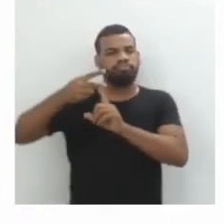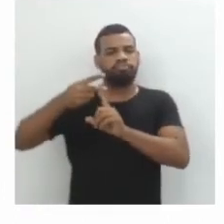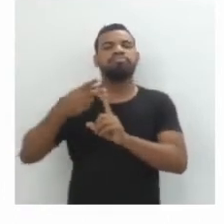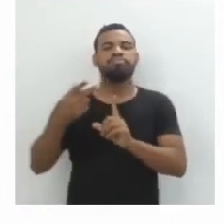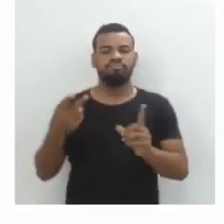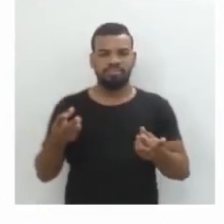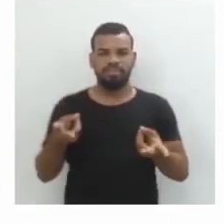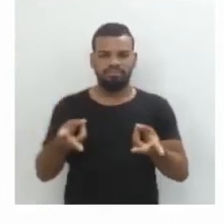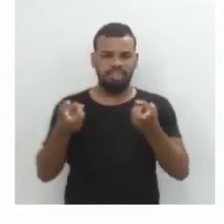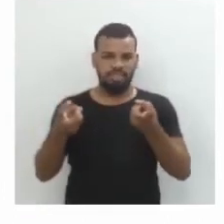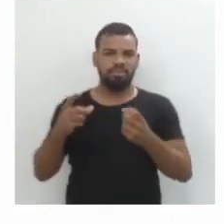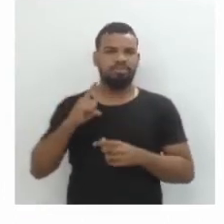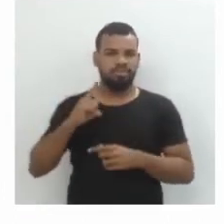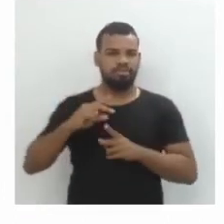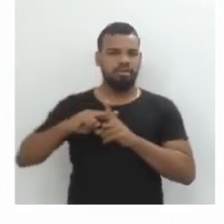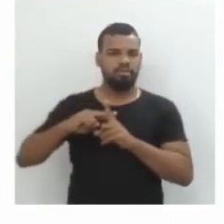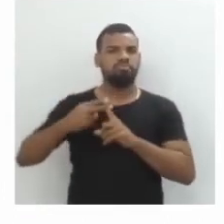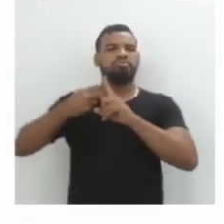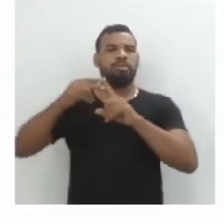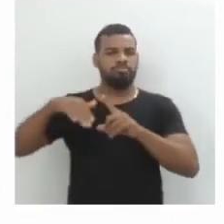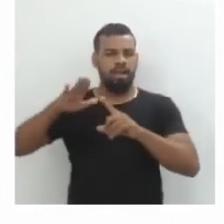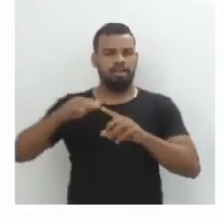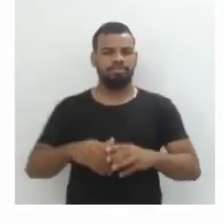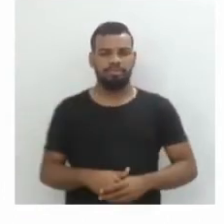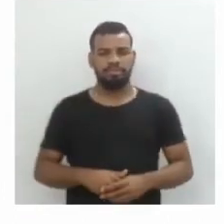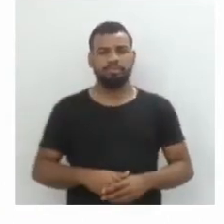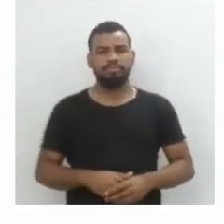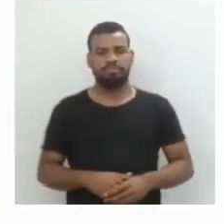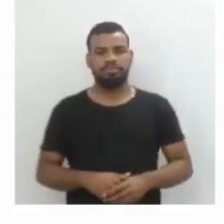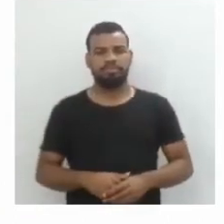aumento, quando a gente está trabalhando com juros compostos.